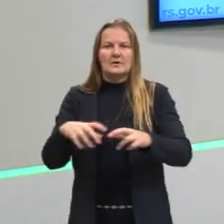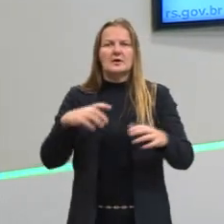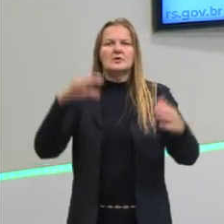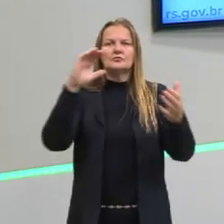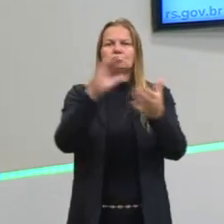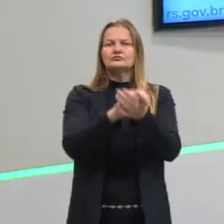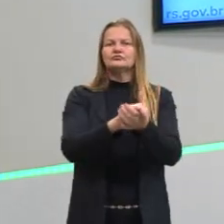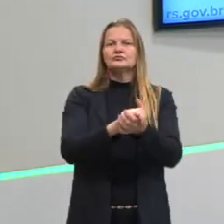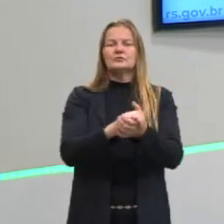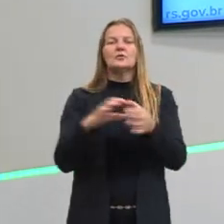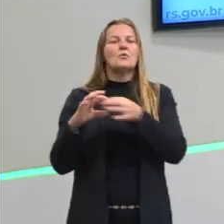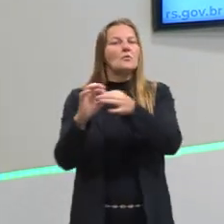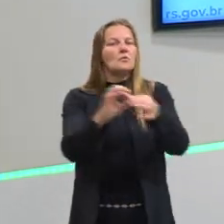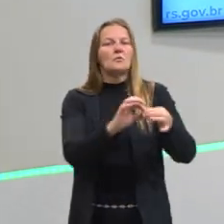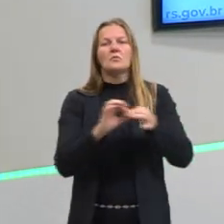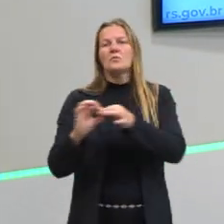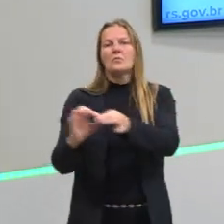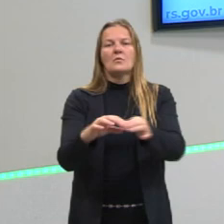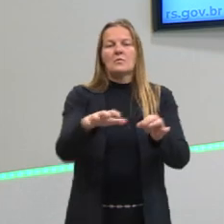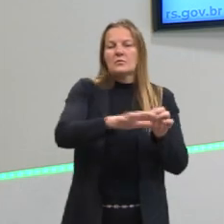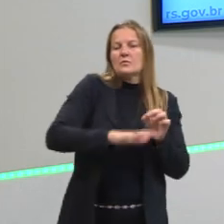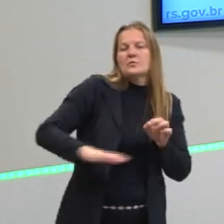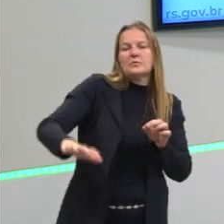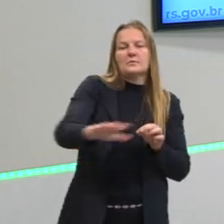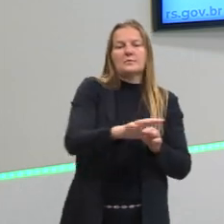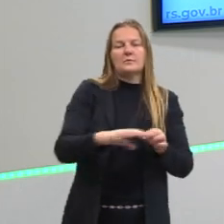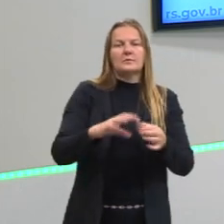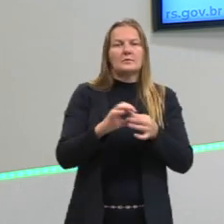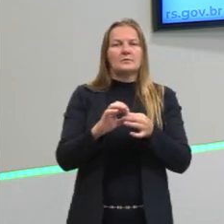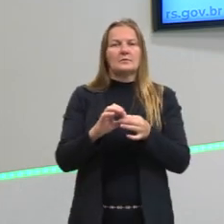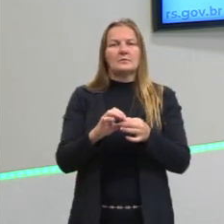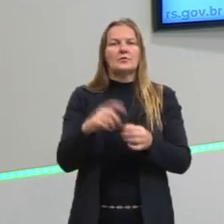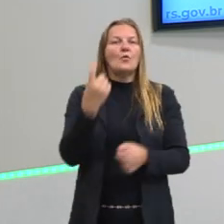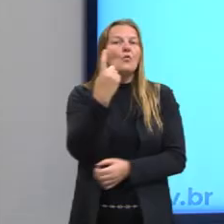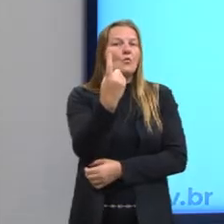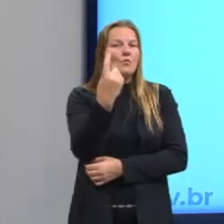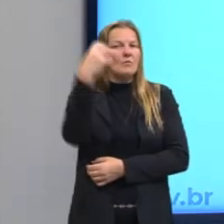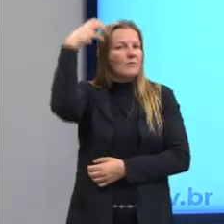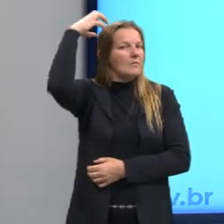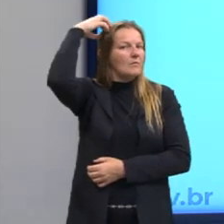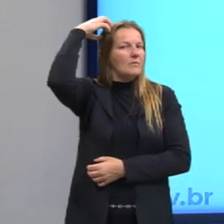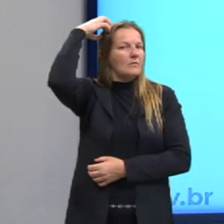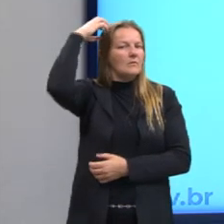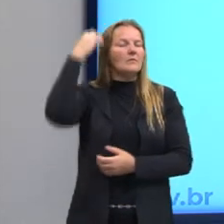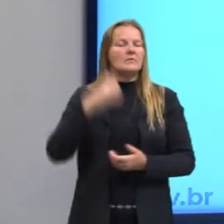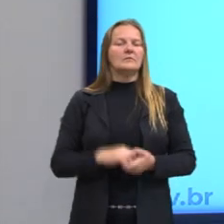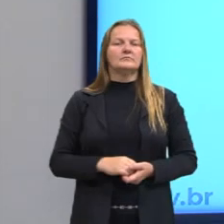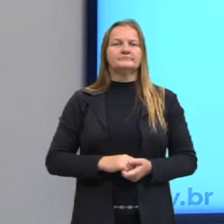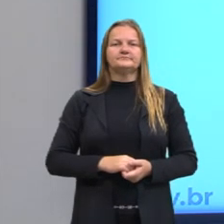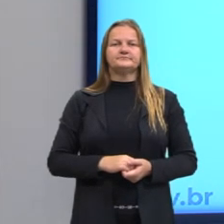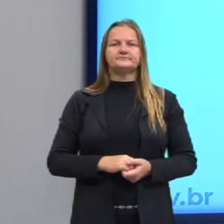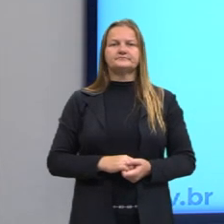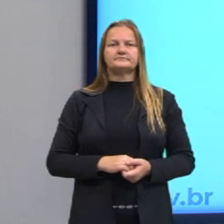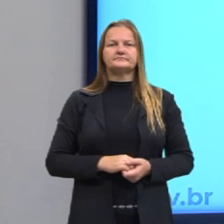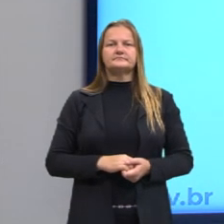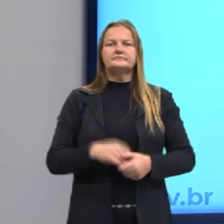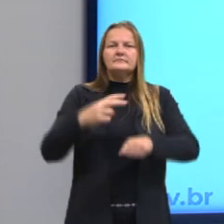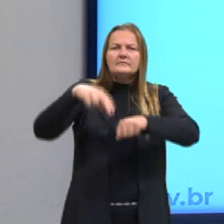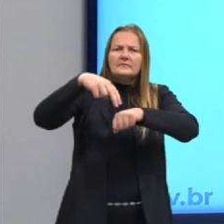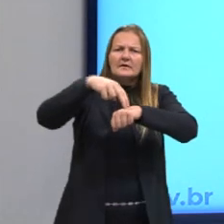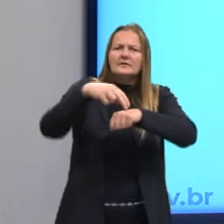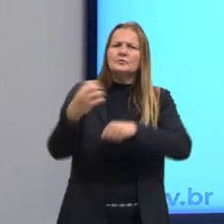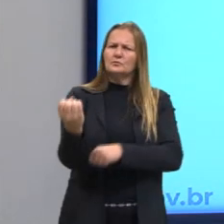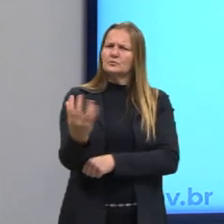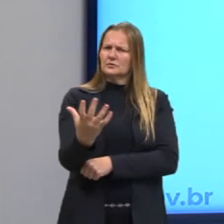eles se casam, eles unificam todo esse território sobre uma coroa só. E esse Estado moderno que